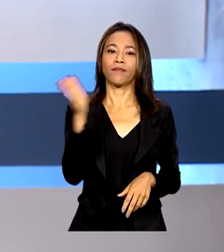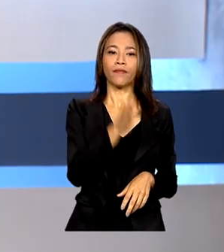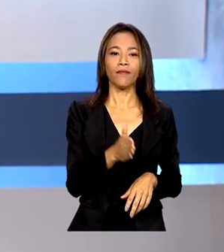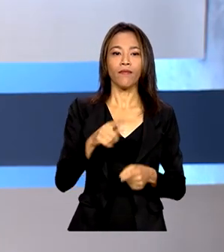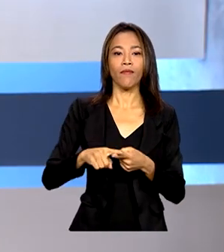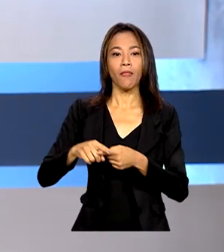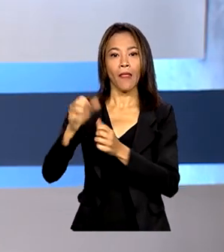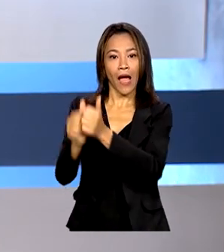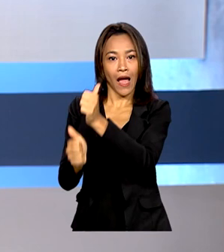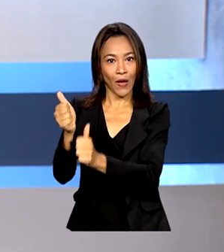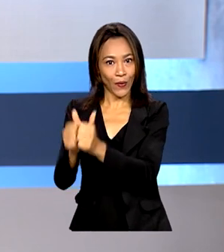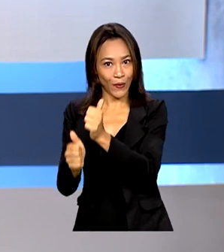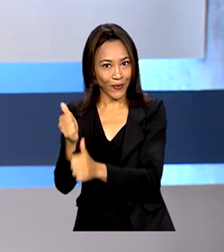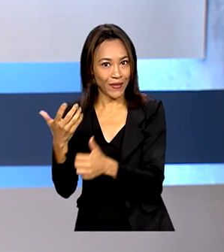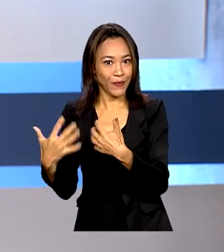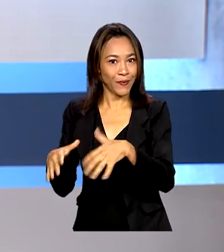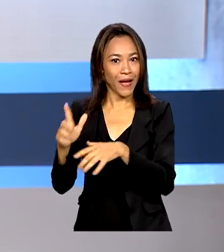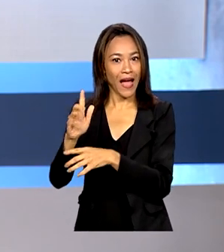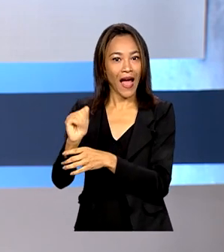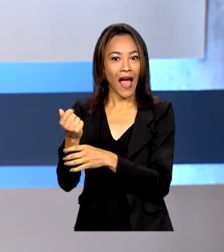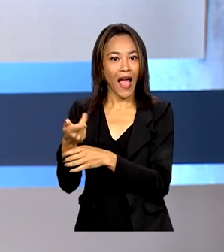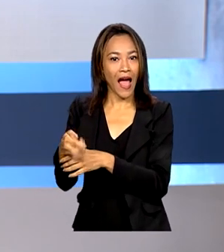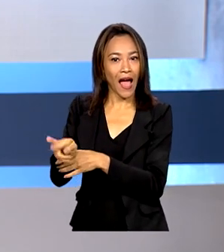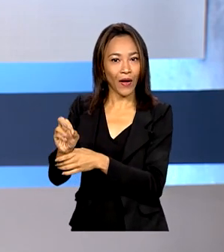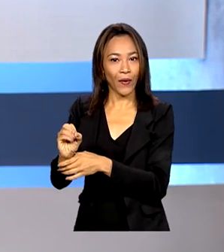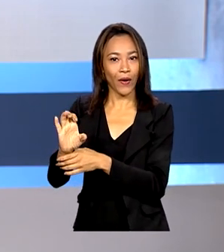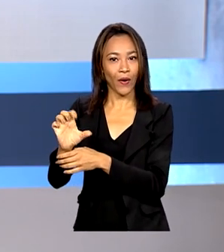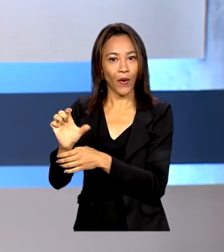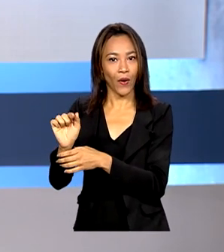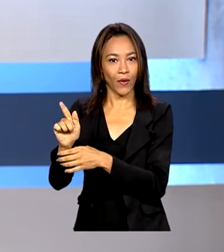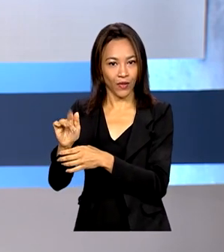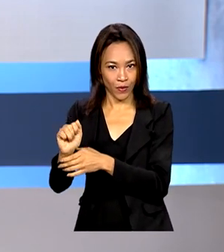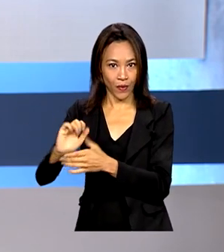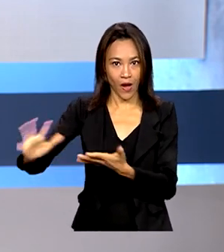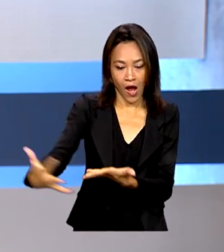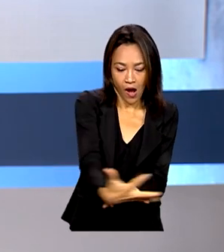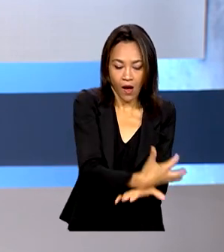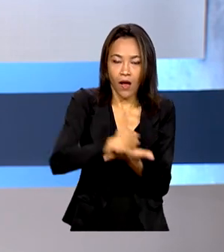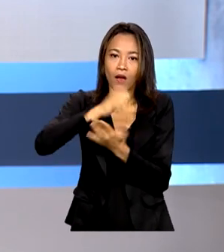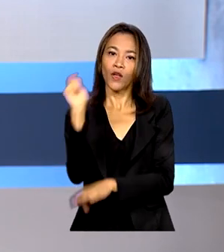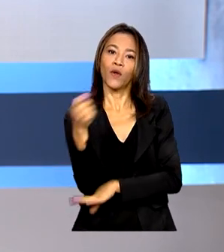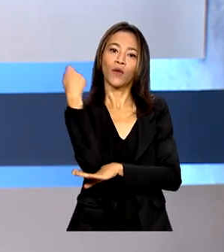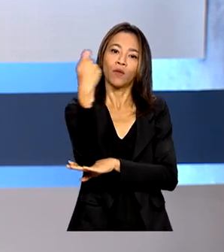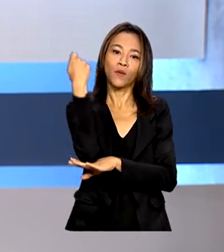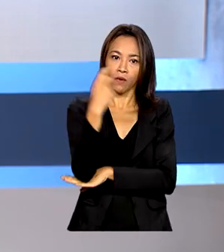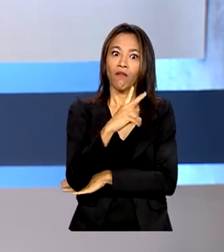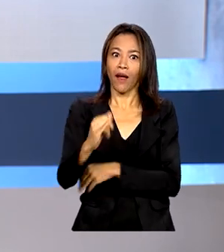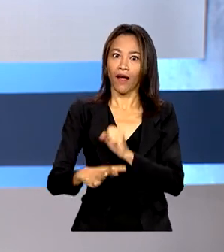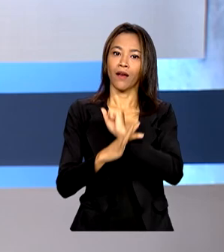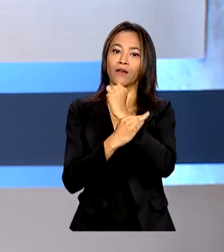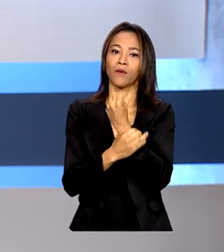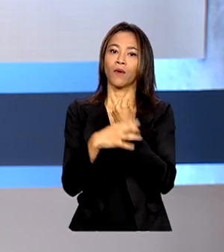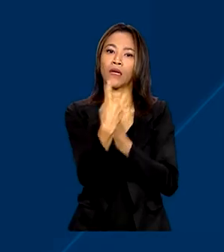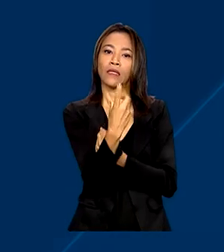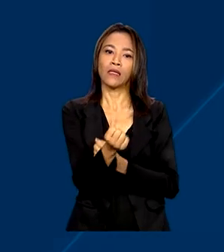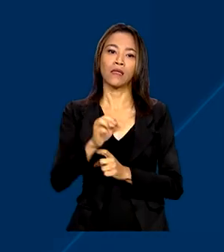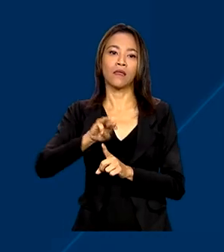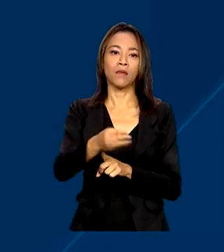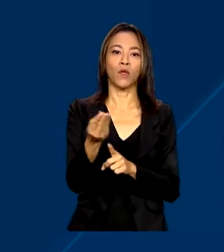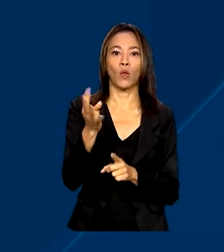Arroz agroecológico. A colheita do grão no Rio Grande do Sul deve garantir 16 mil toneladas nesta safra.